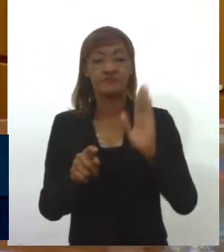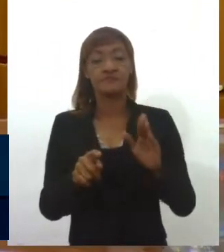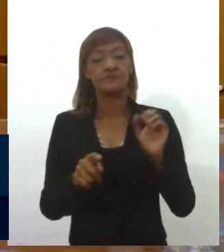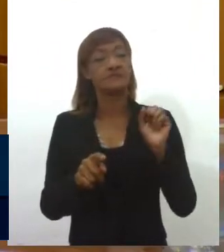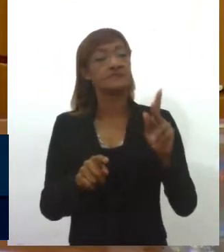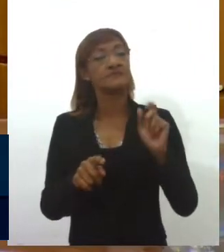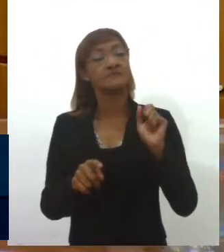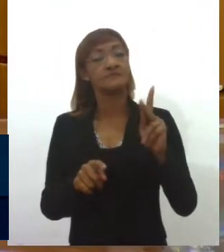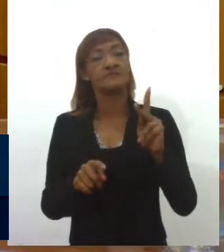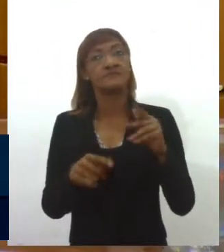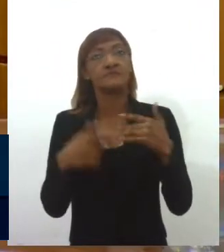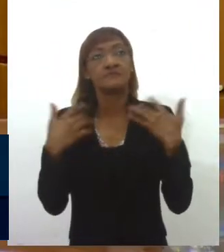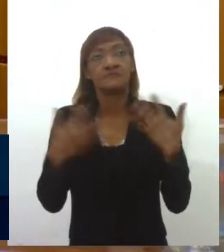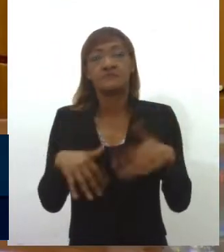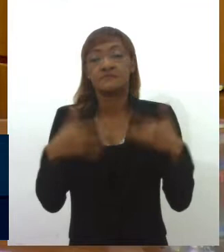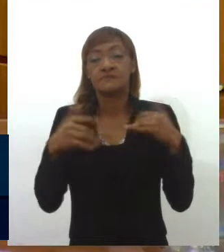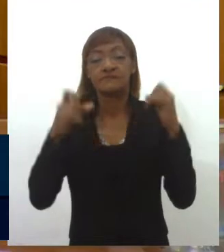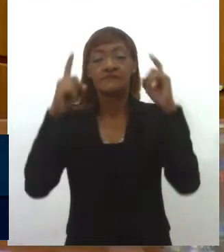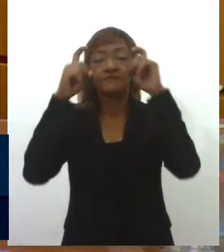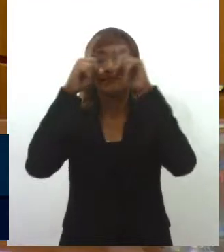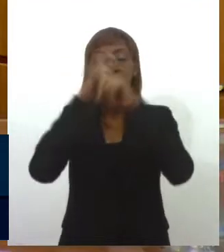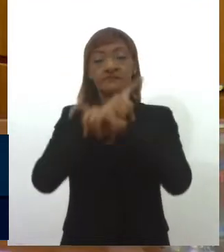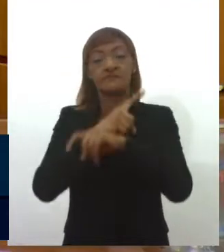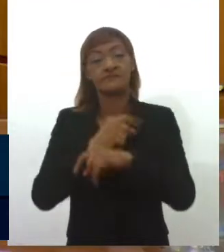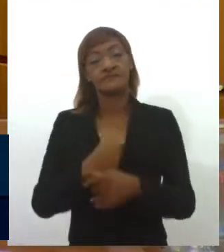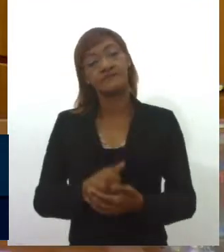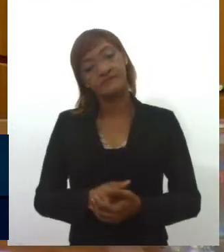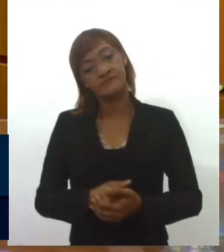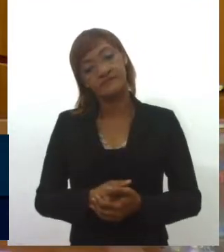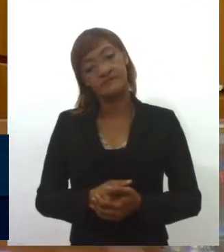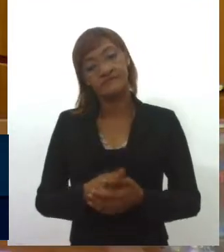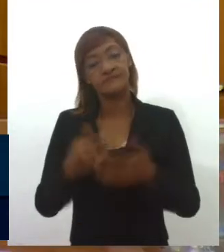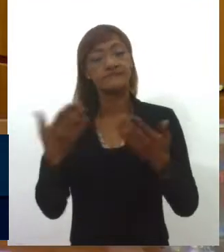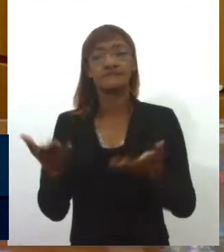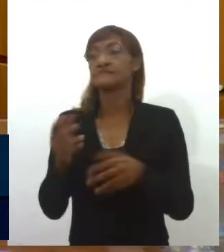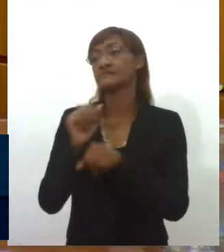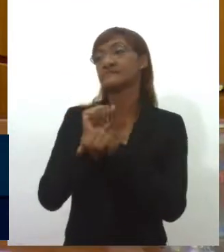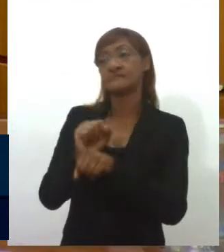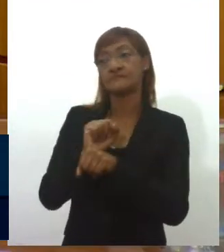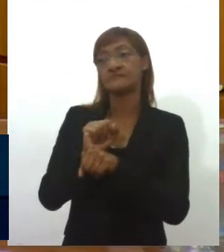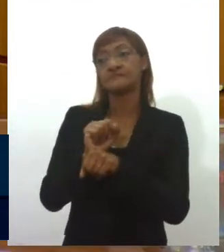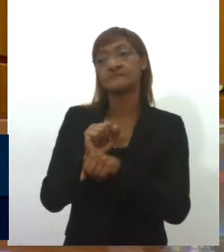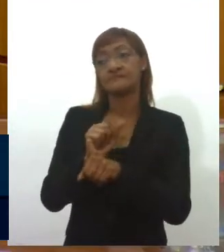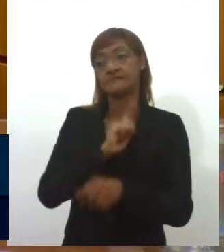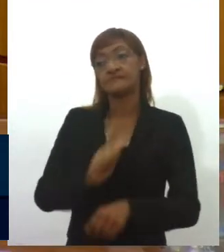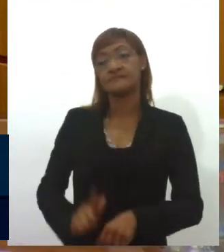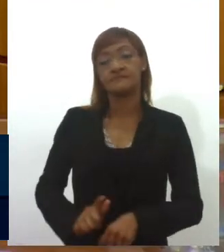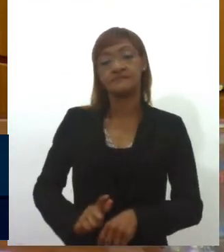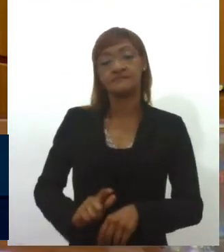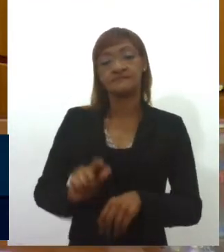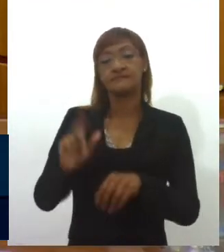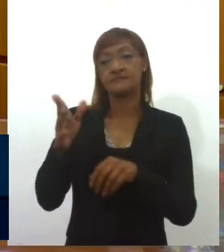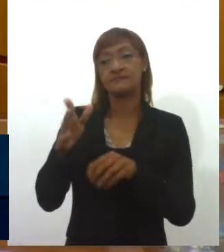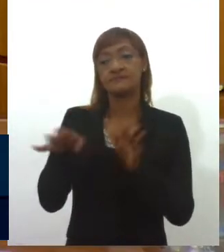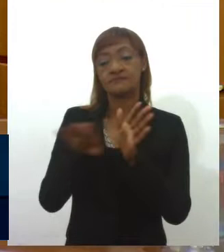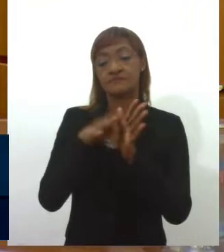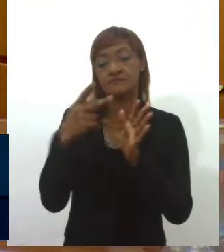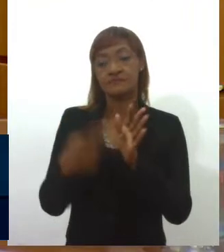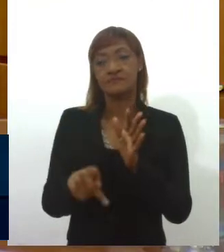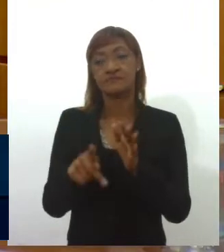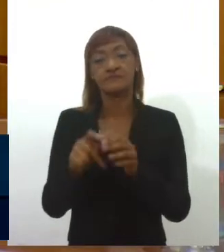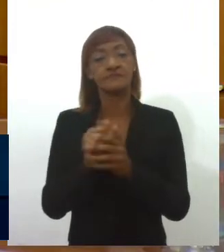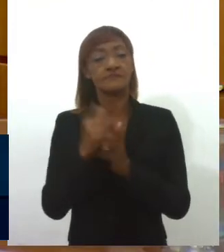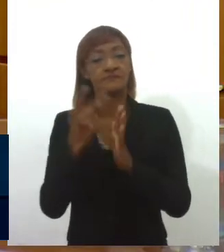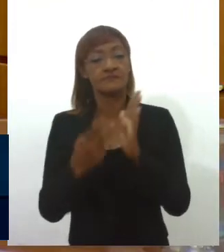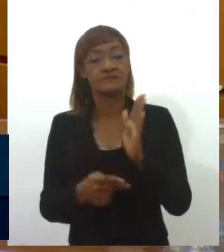muito dura, muito draconiana. Então, estamos aqui aguardando, governador, o encaminhamento de projetos dessa natureza. Ontem,